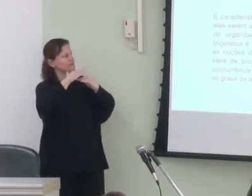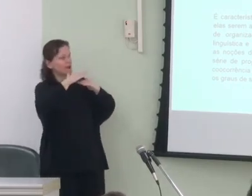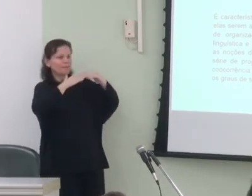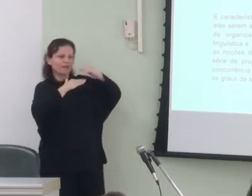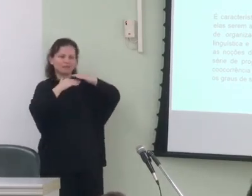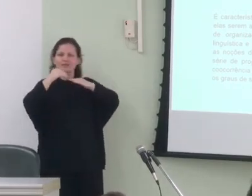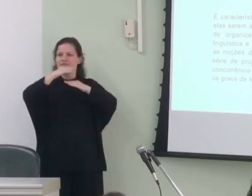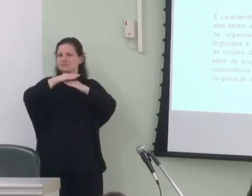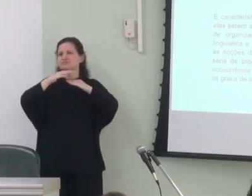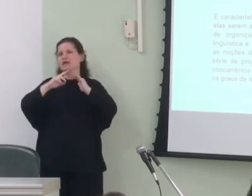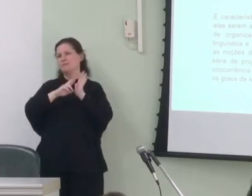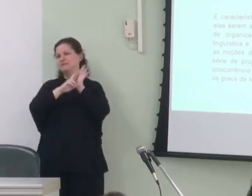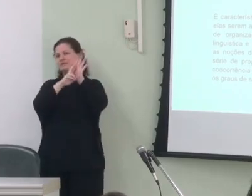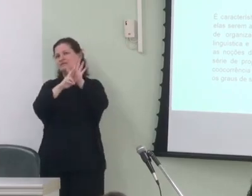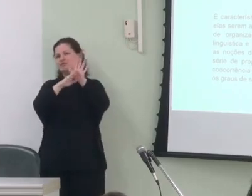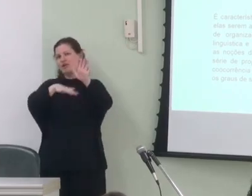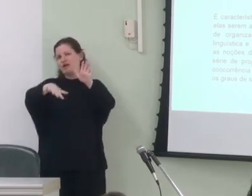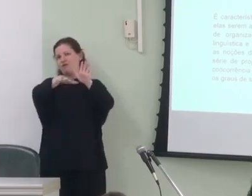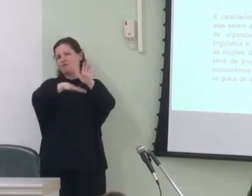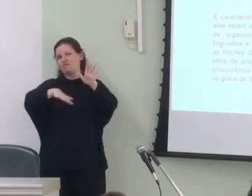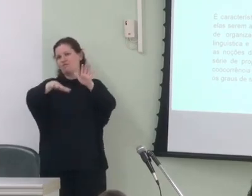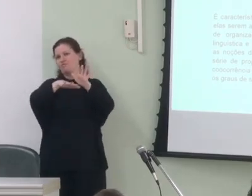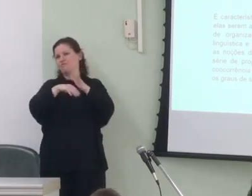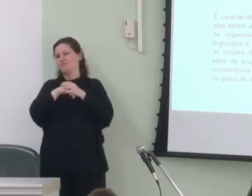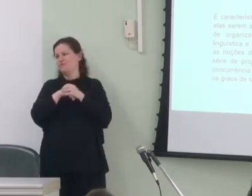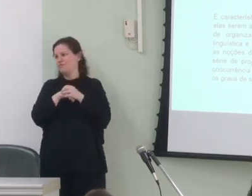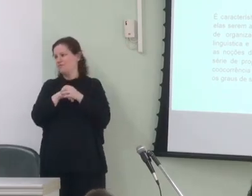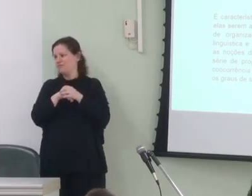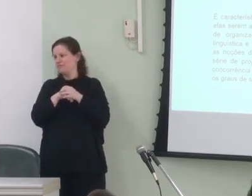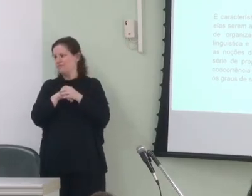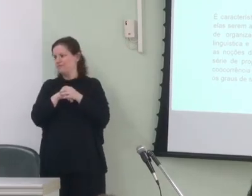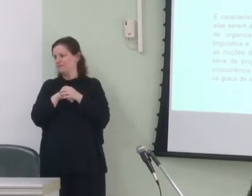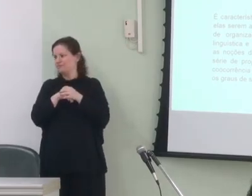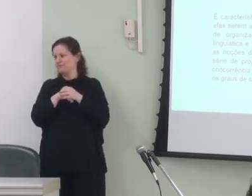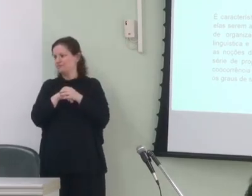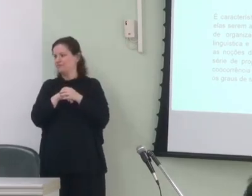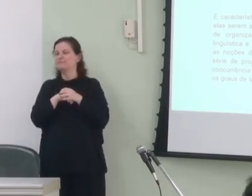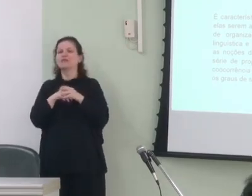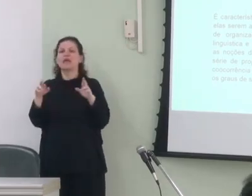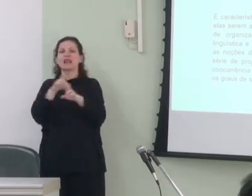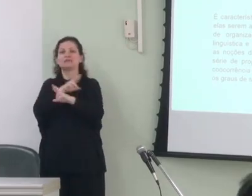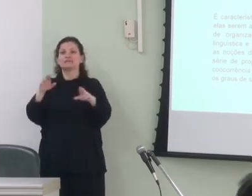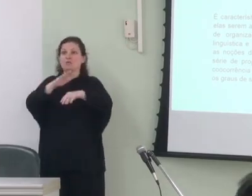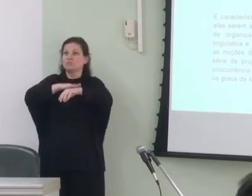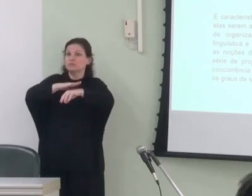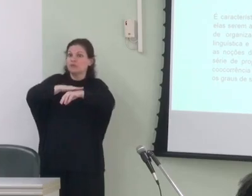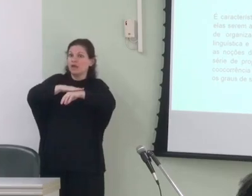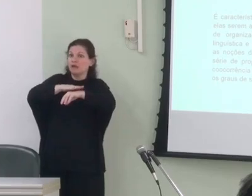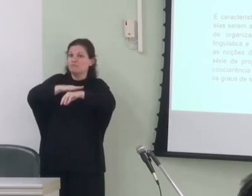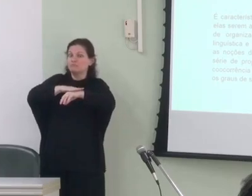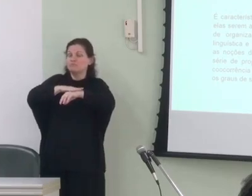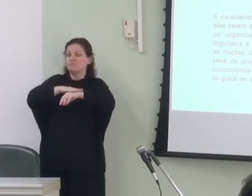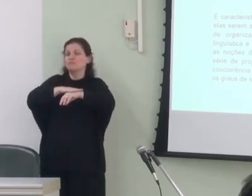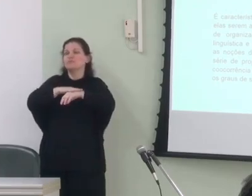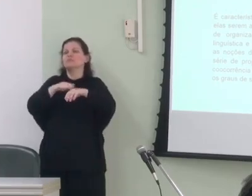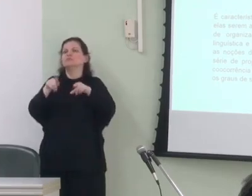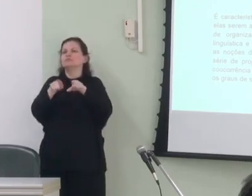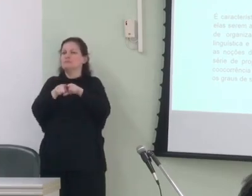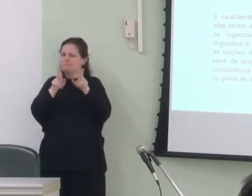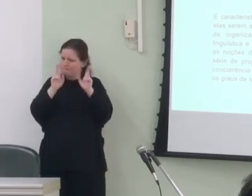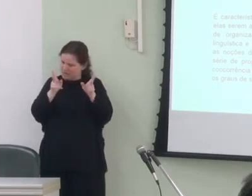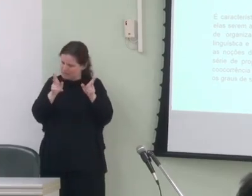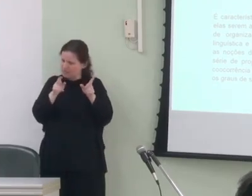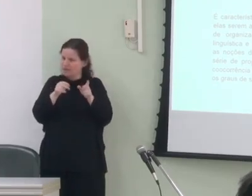do nível representacional por Jome a relação entre tempo e evidencialidade por mim mesma